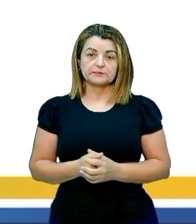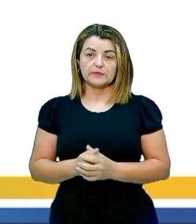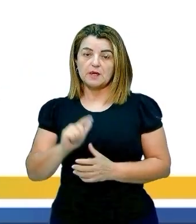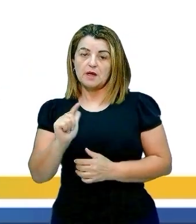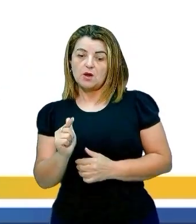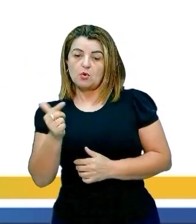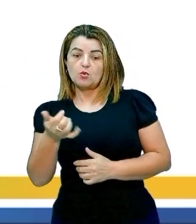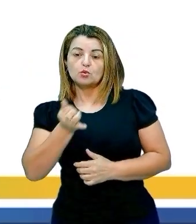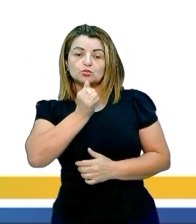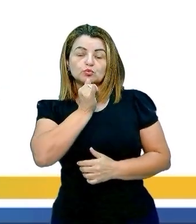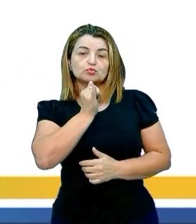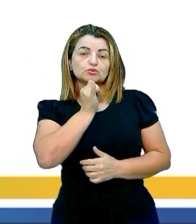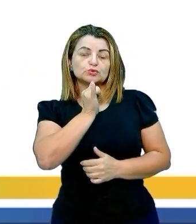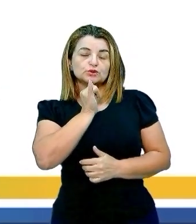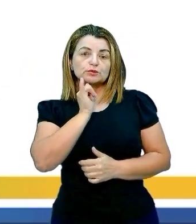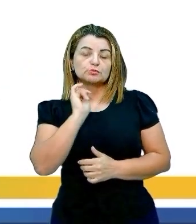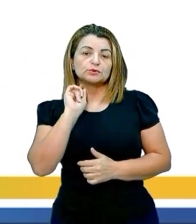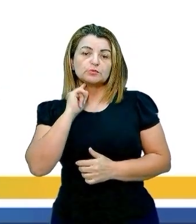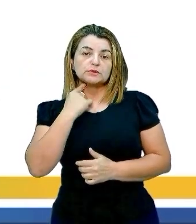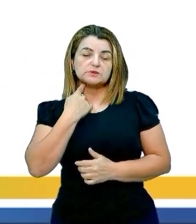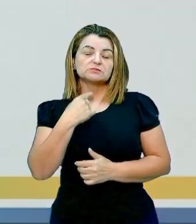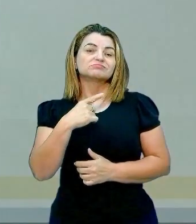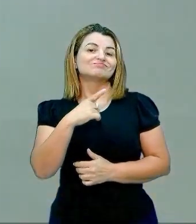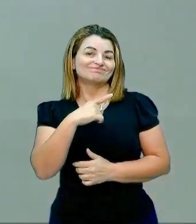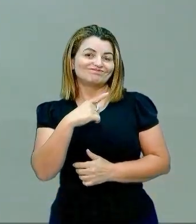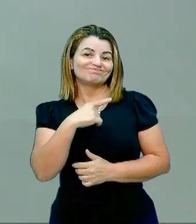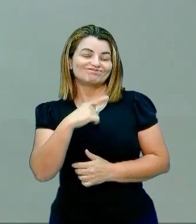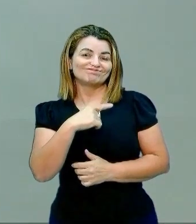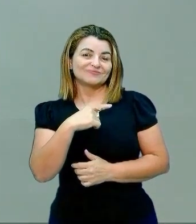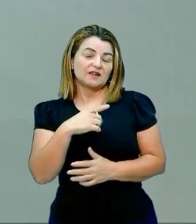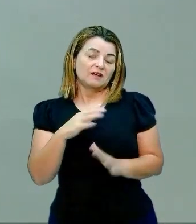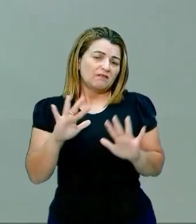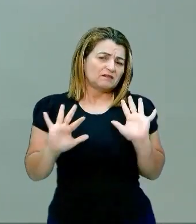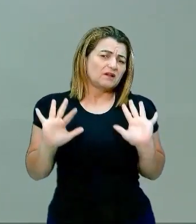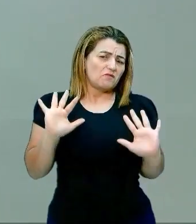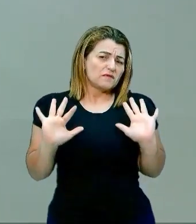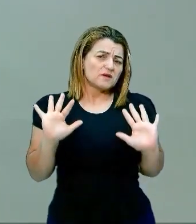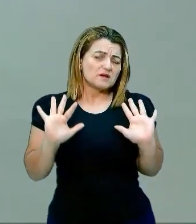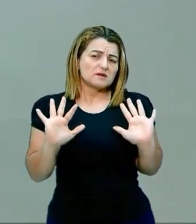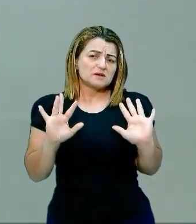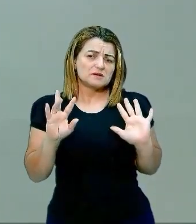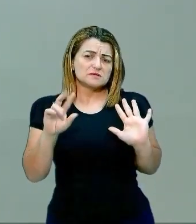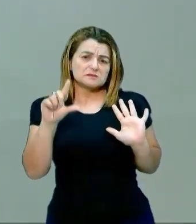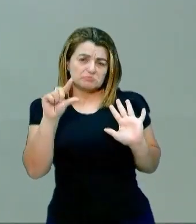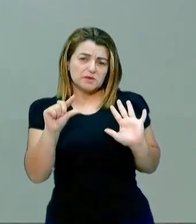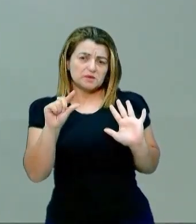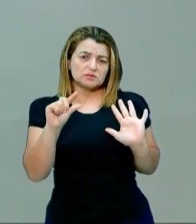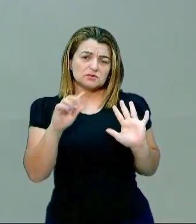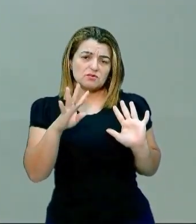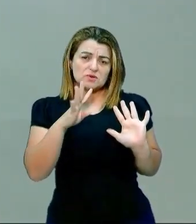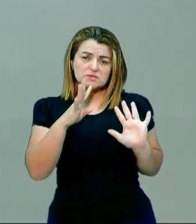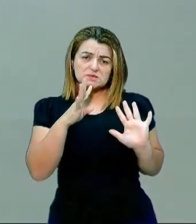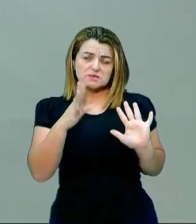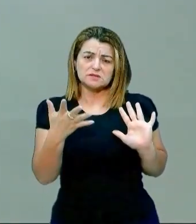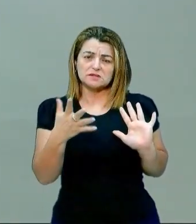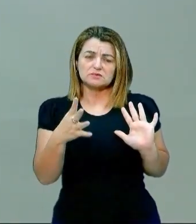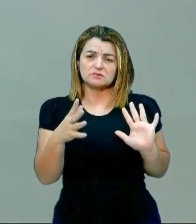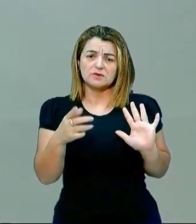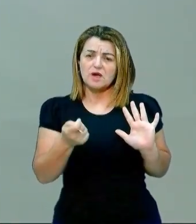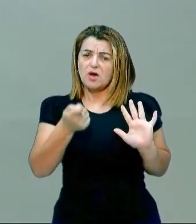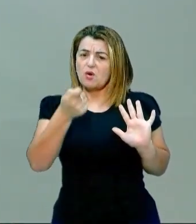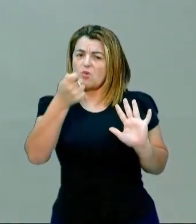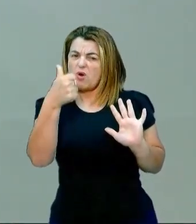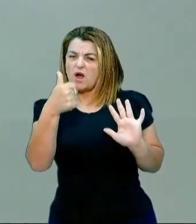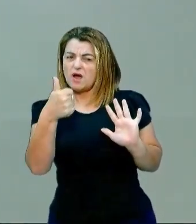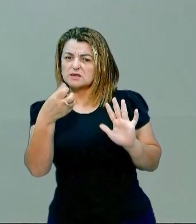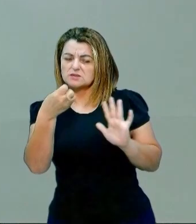esses outros dois, eles são menos cobrados. Eles não é nem, quase que